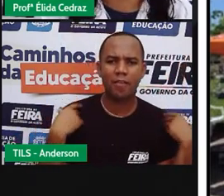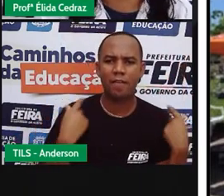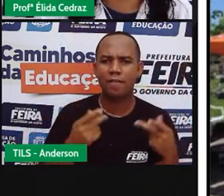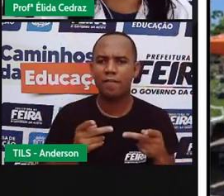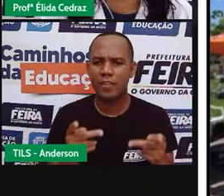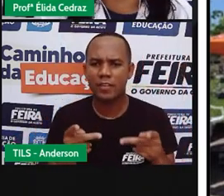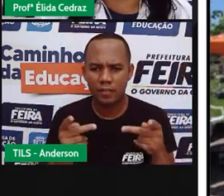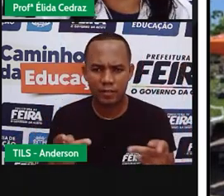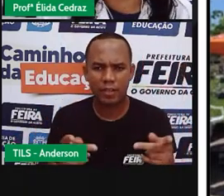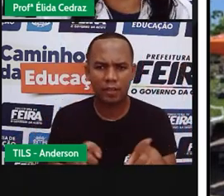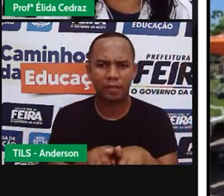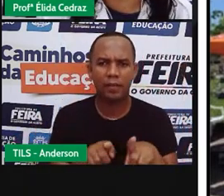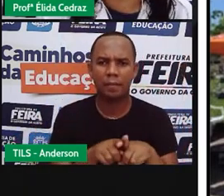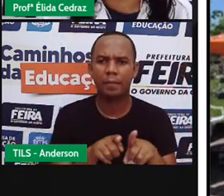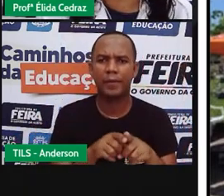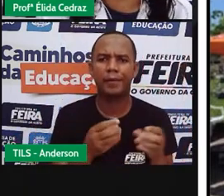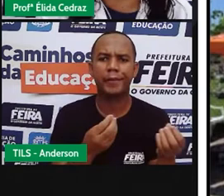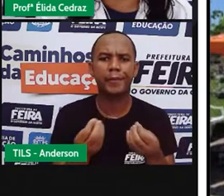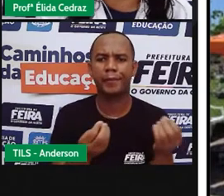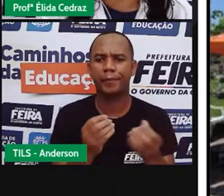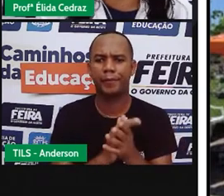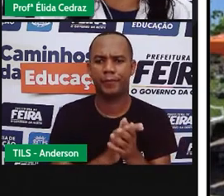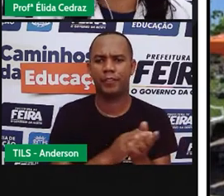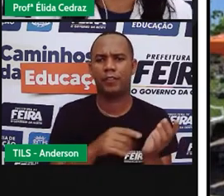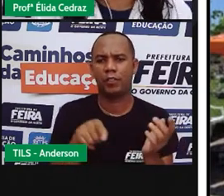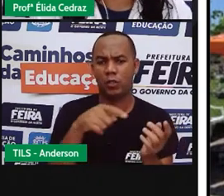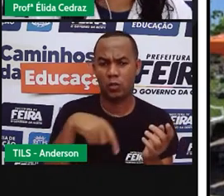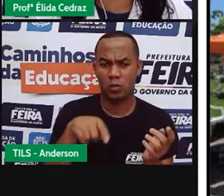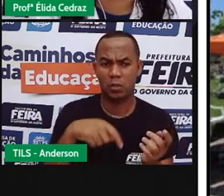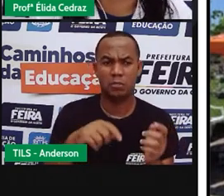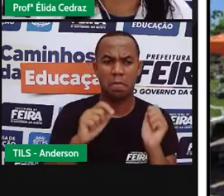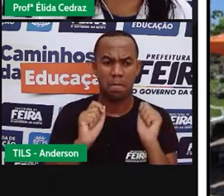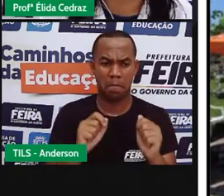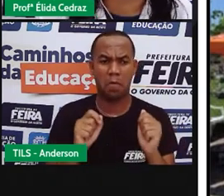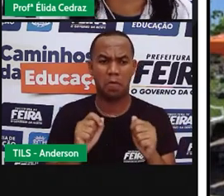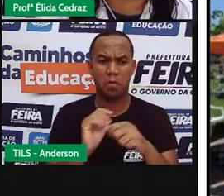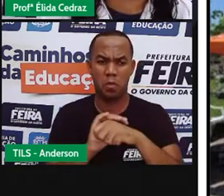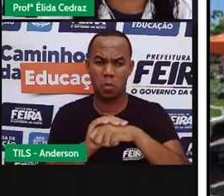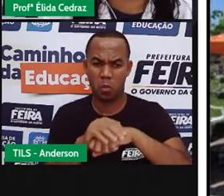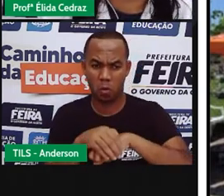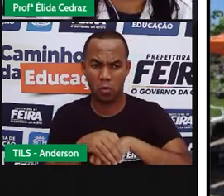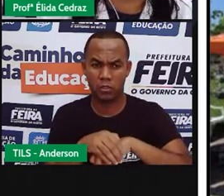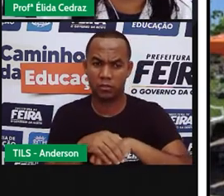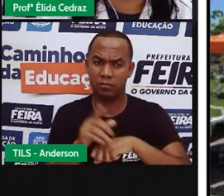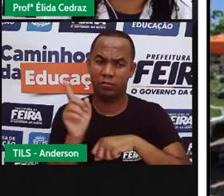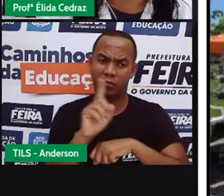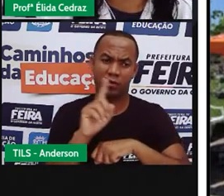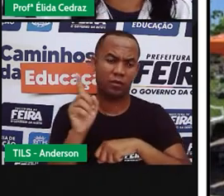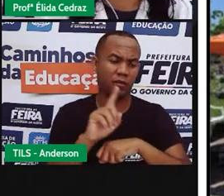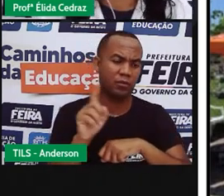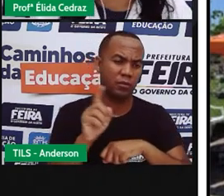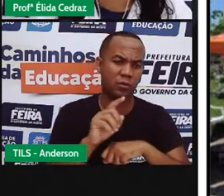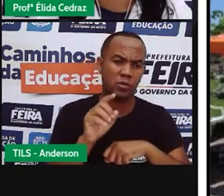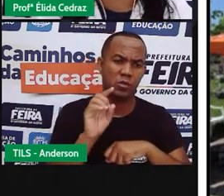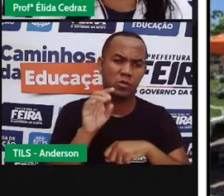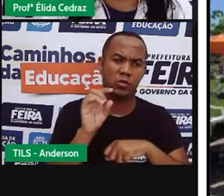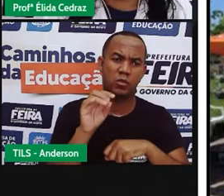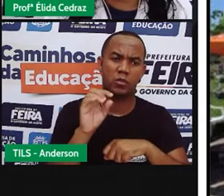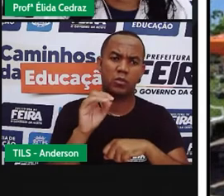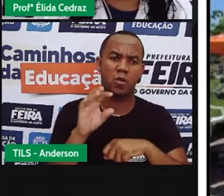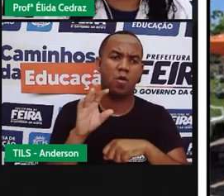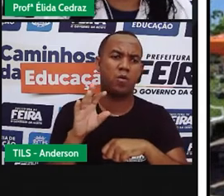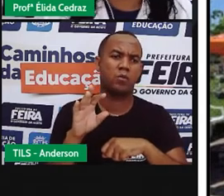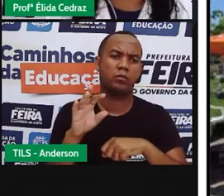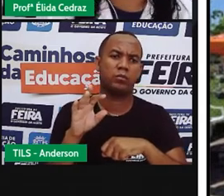A prova. Mas a gente não pode frequentar à noite? Não. Existem parques na cidade que à noite eles estão